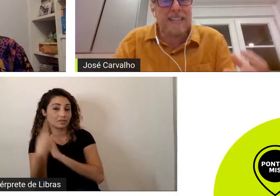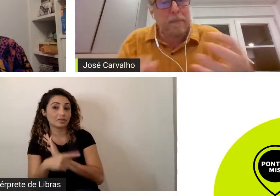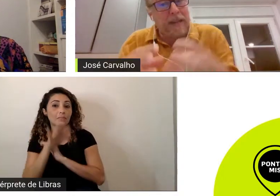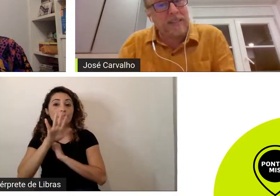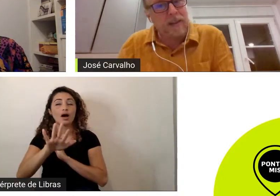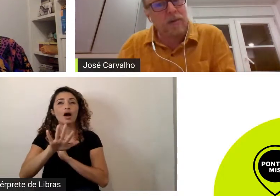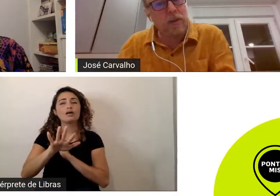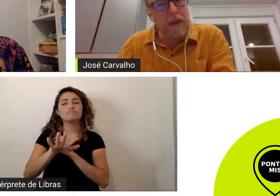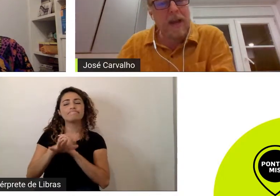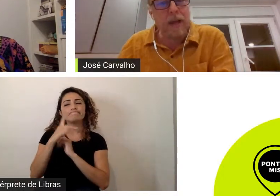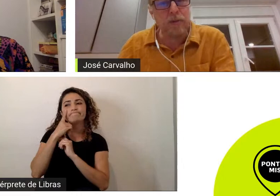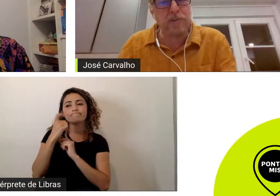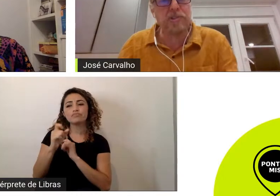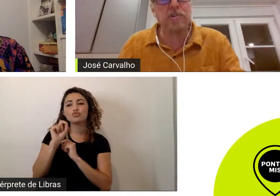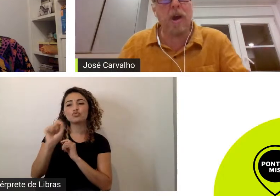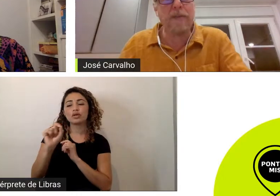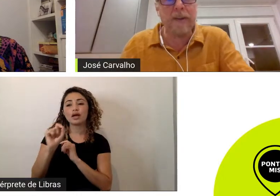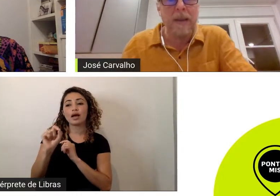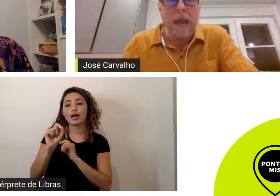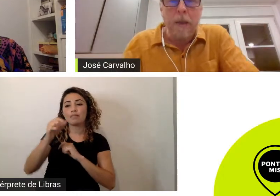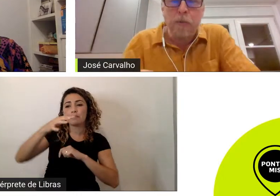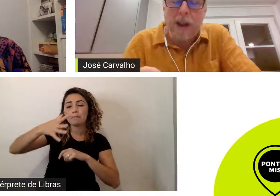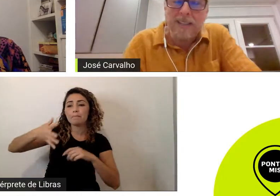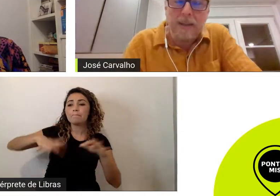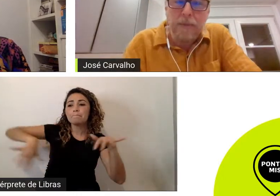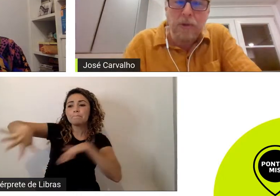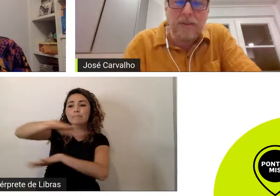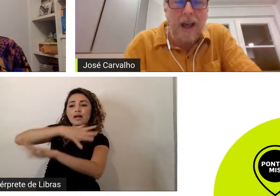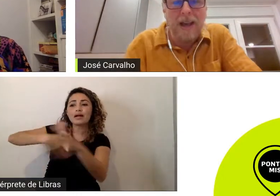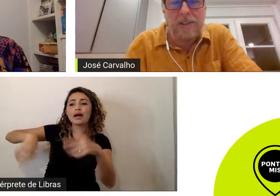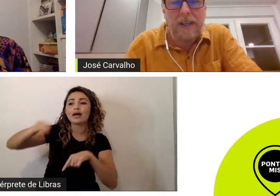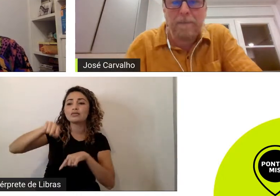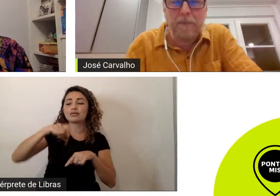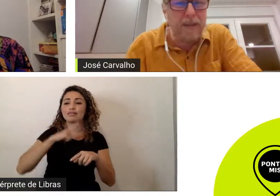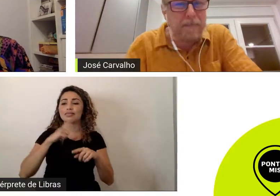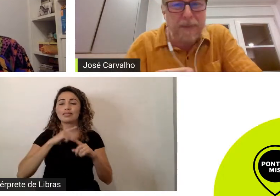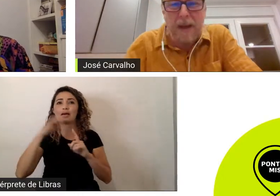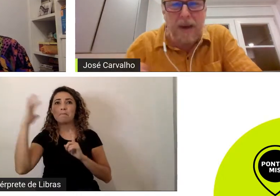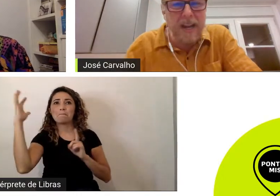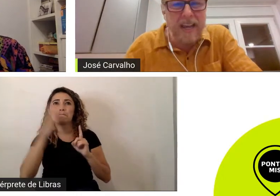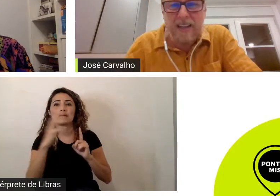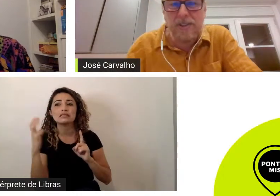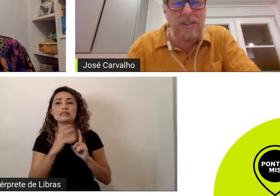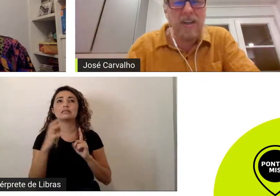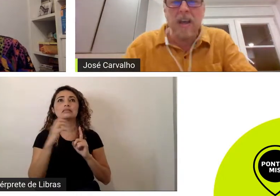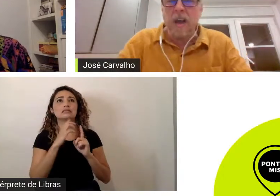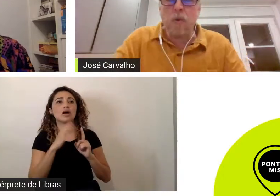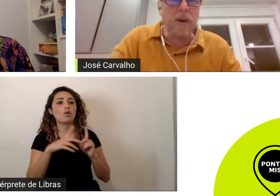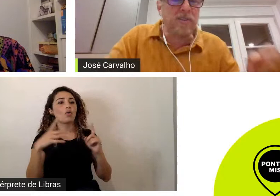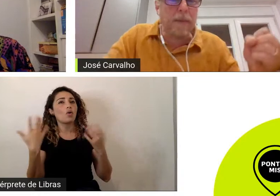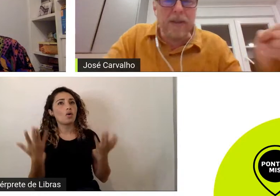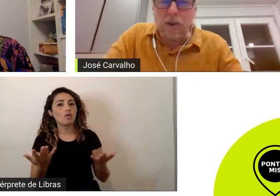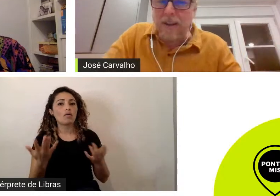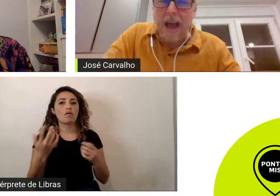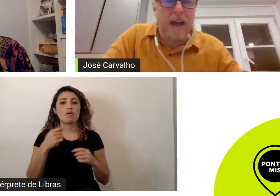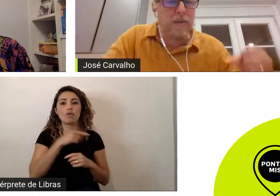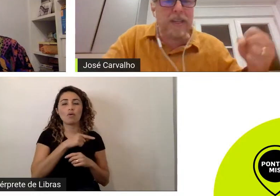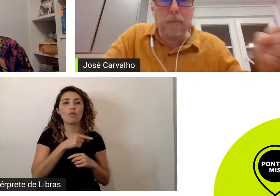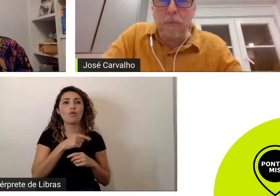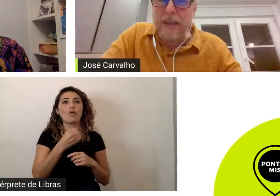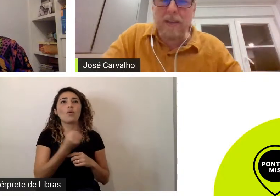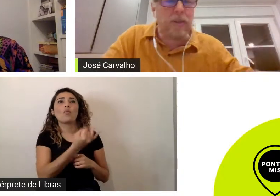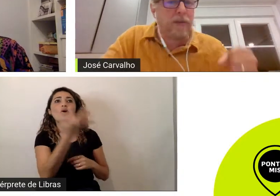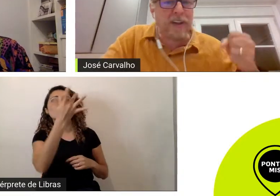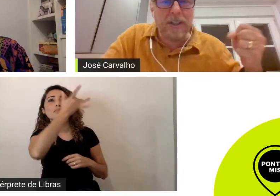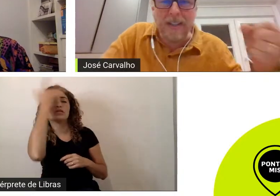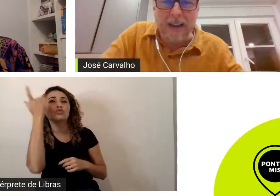é essa pressão que o mercado hoje sofre por essa minutagem permanente quantos abandonaram